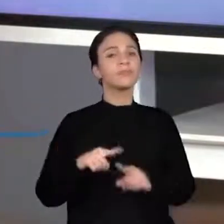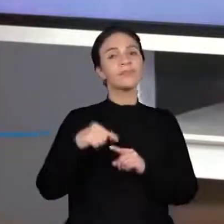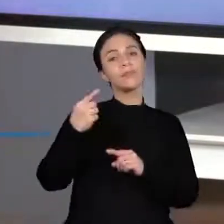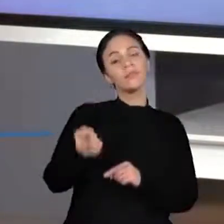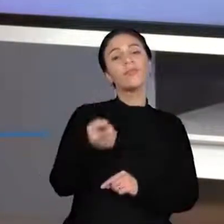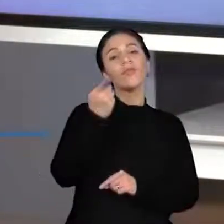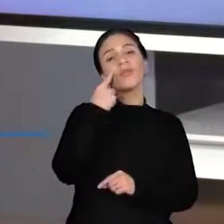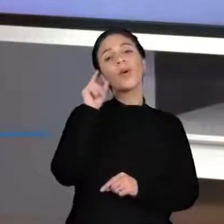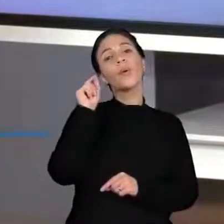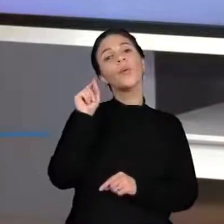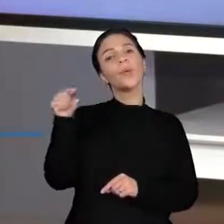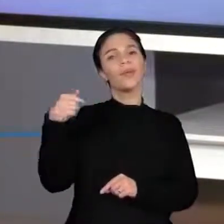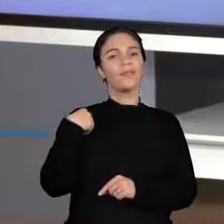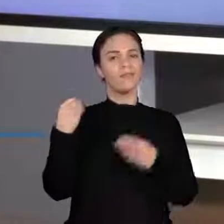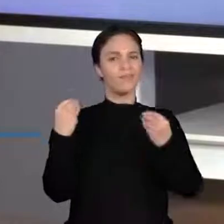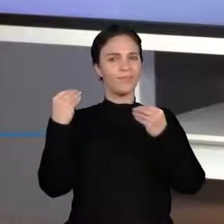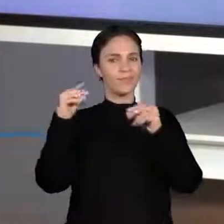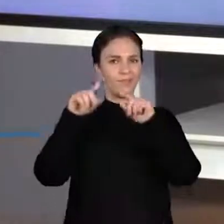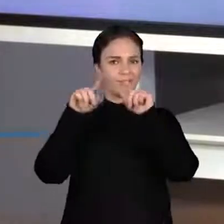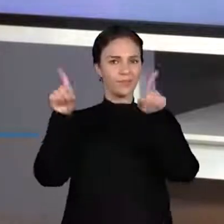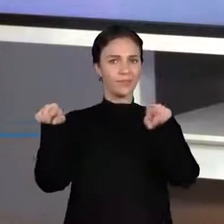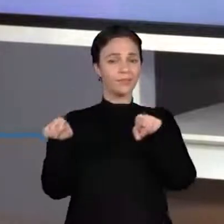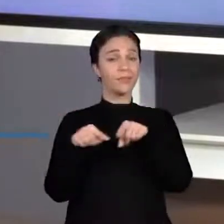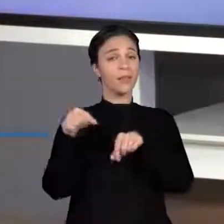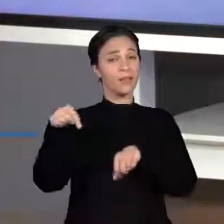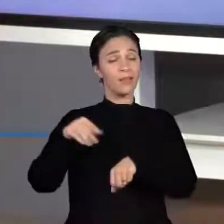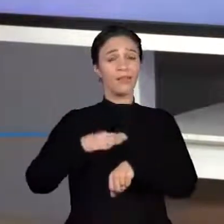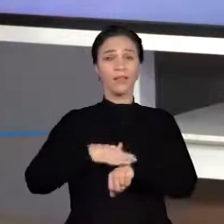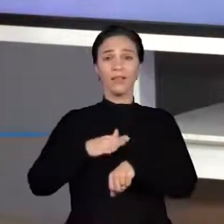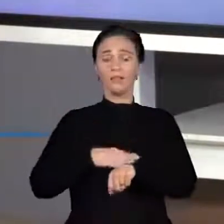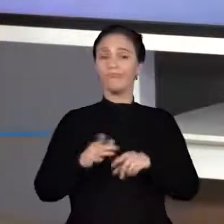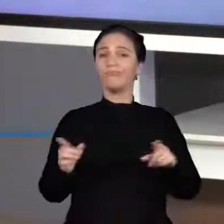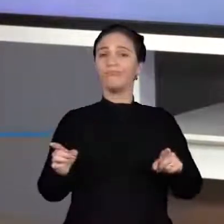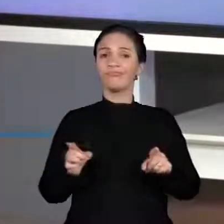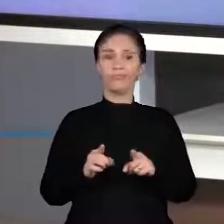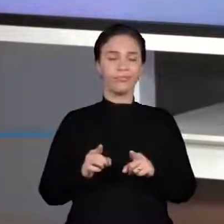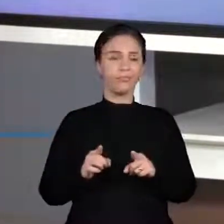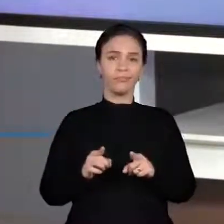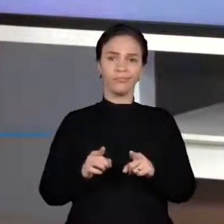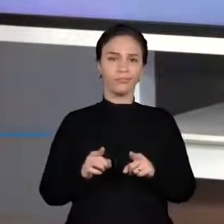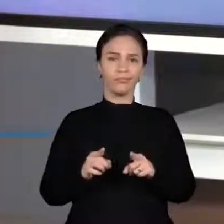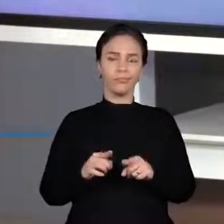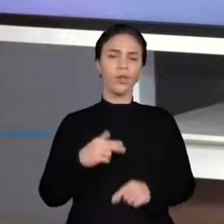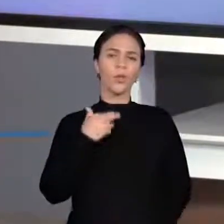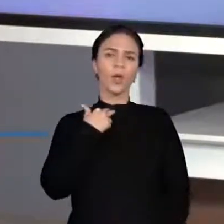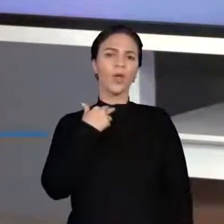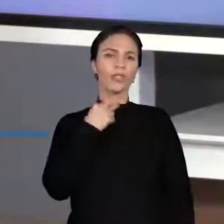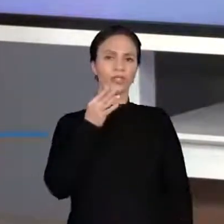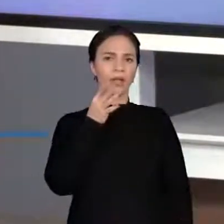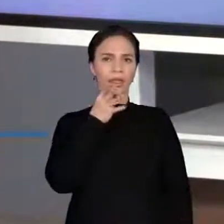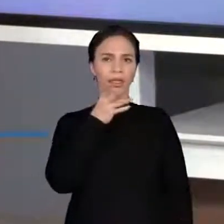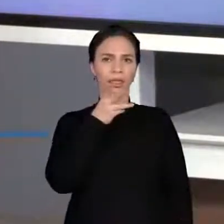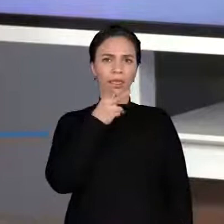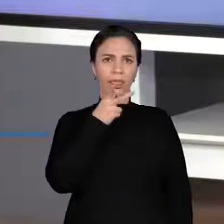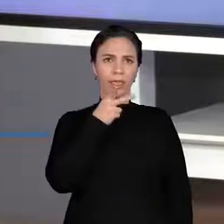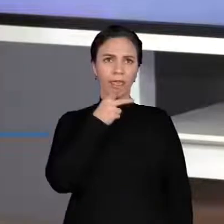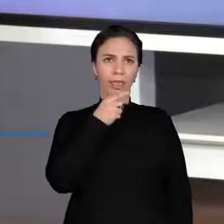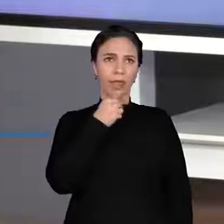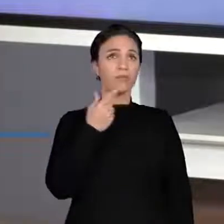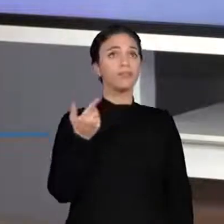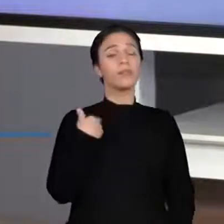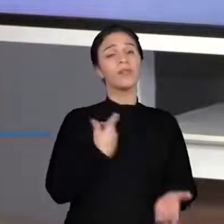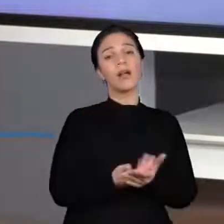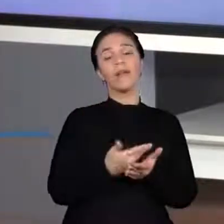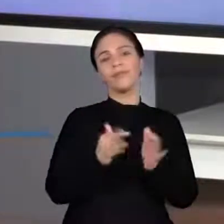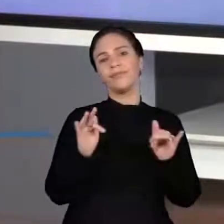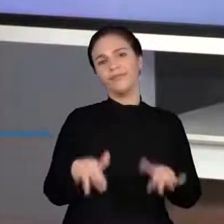professora Nalu coloca aqui na lousa. Nossa, tempo é curto. Não posso ficar muito tempo esperando, porque senão não consigo terminar a aula.